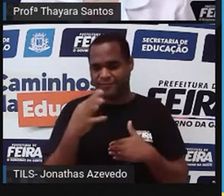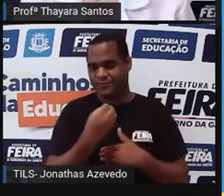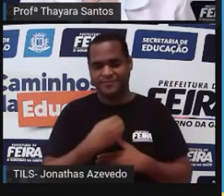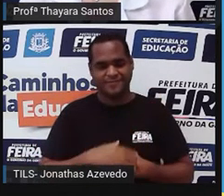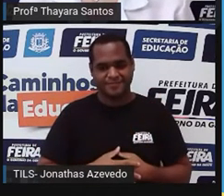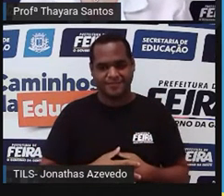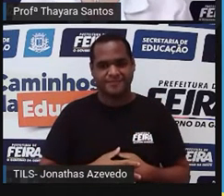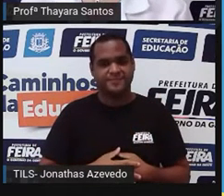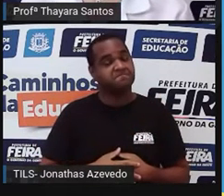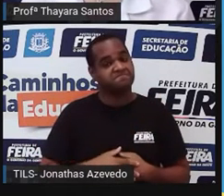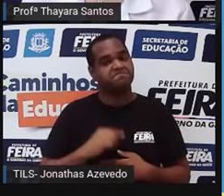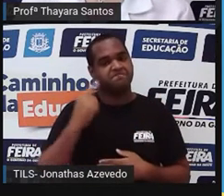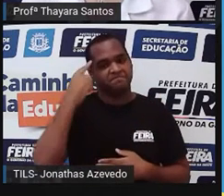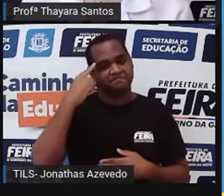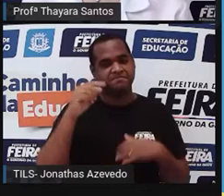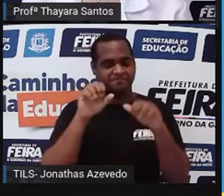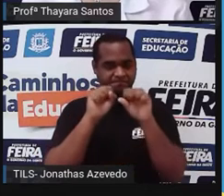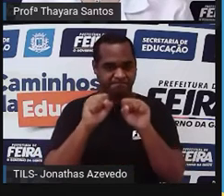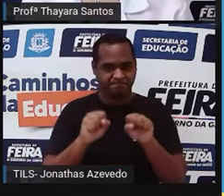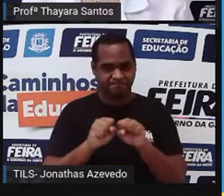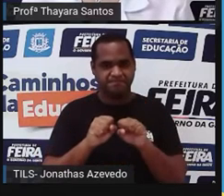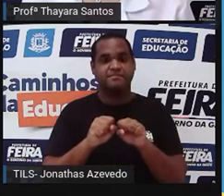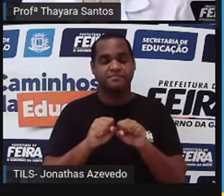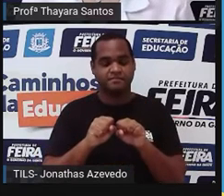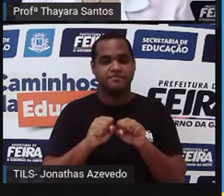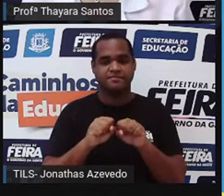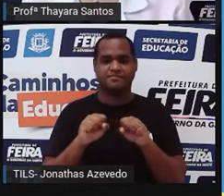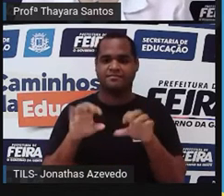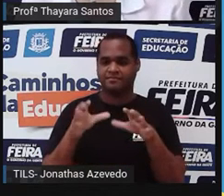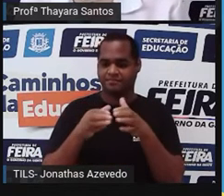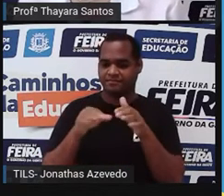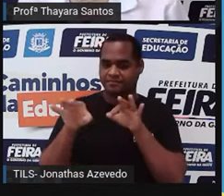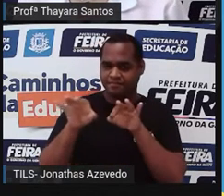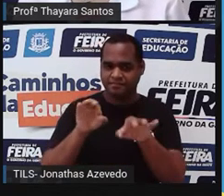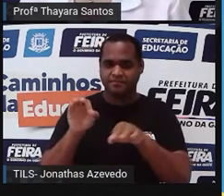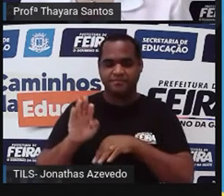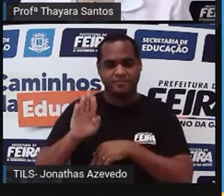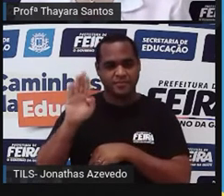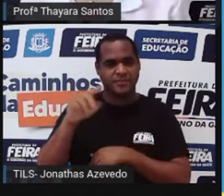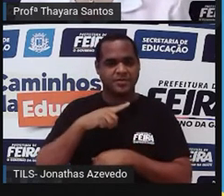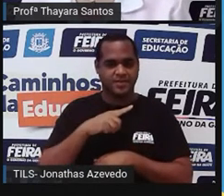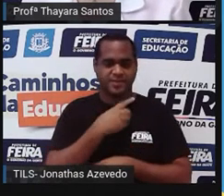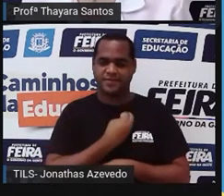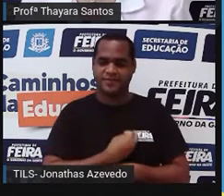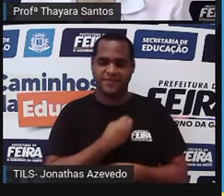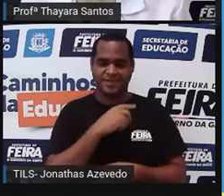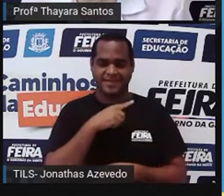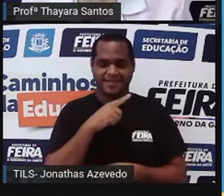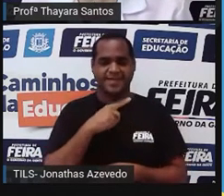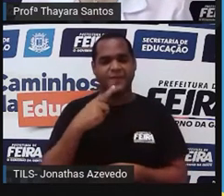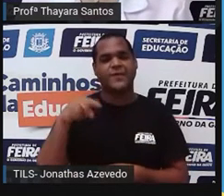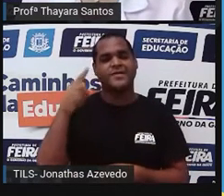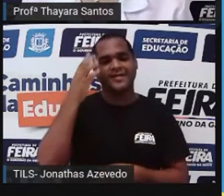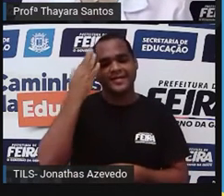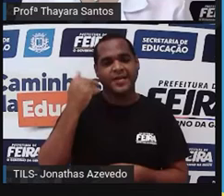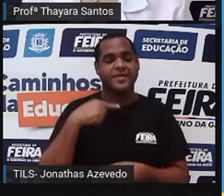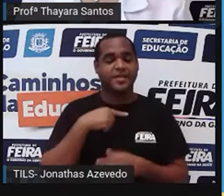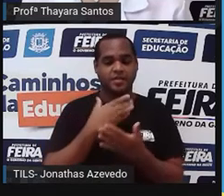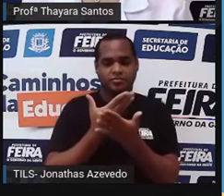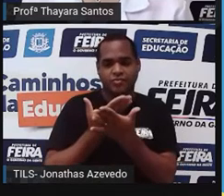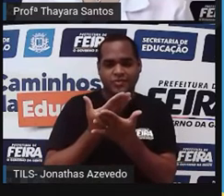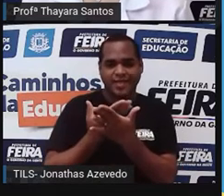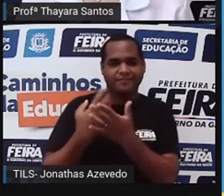Então, um sistema é um dos níveis de organização biológica dos seres vivos que vocês já devem ter estudado nos anos